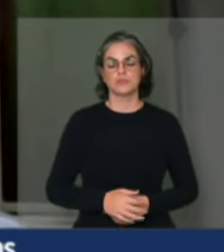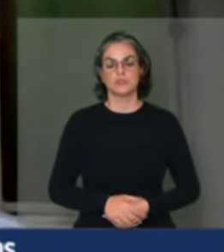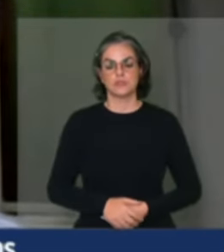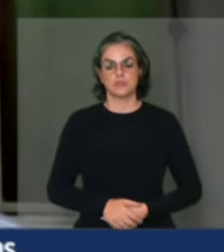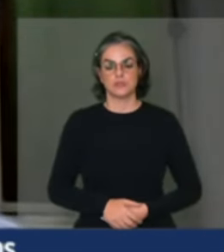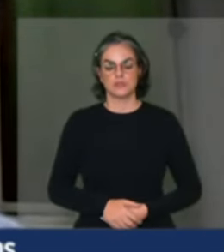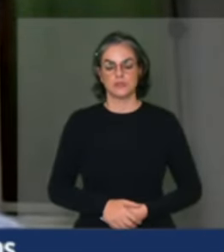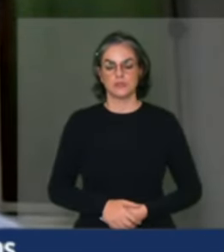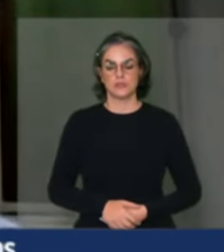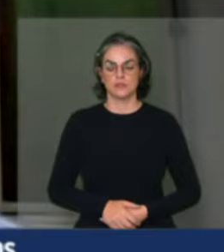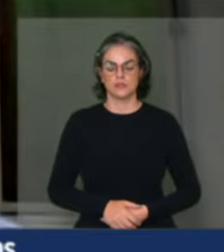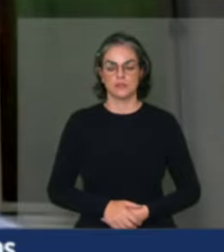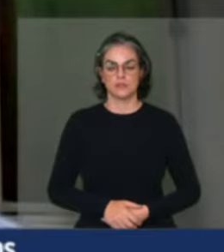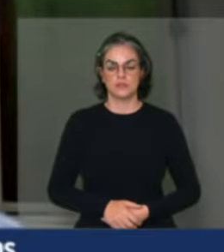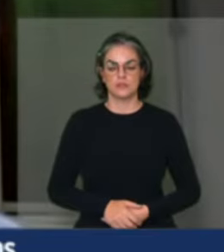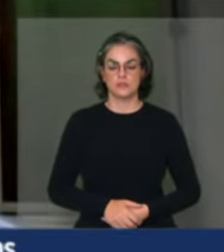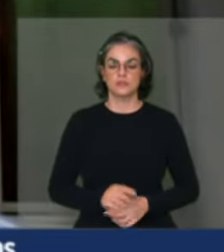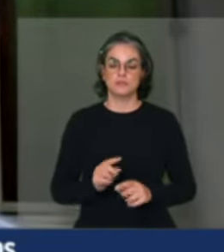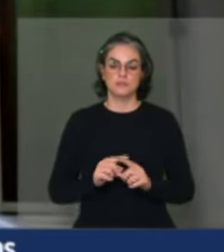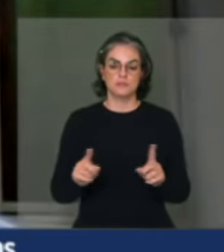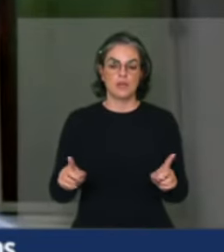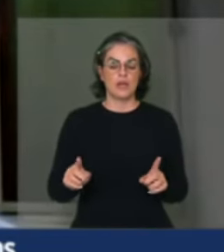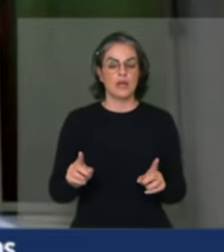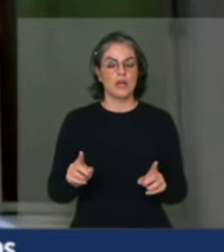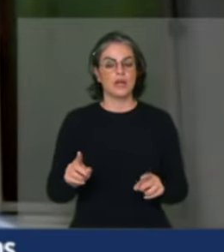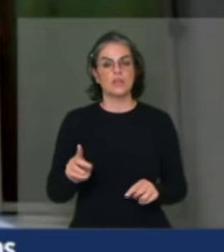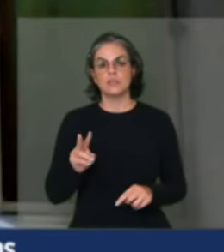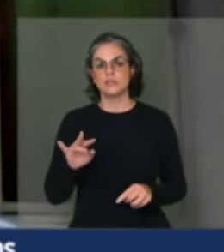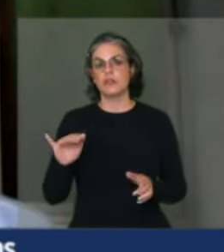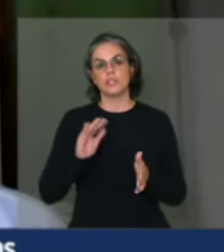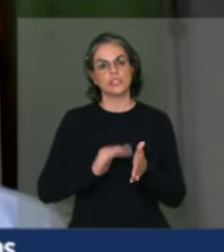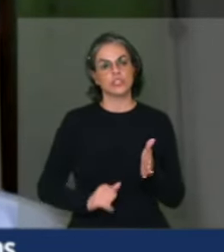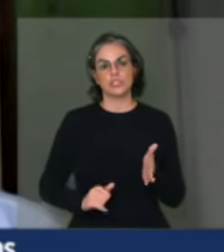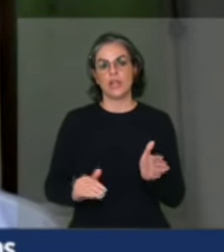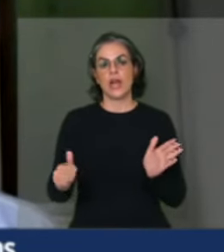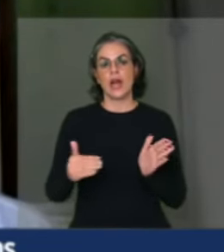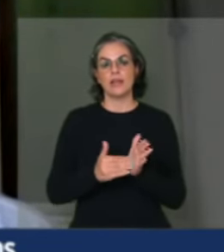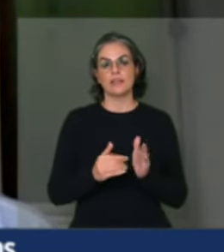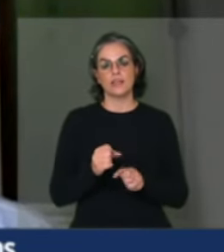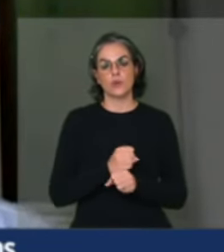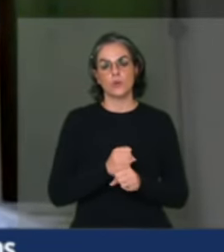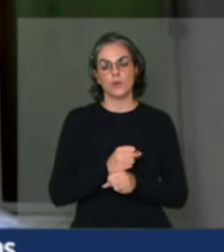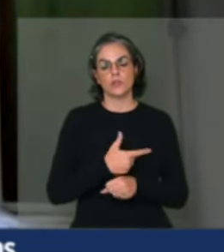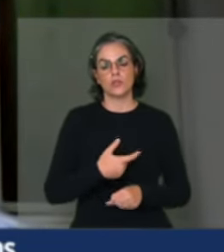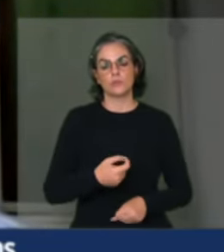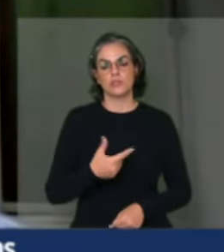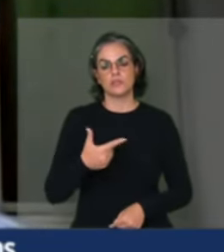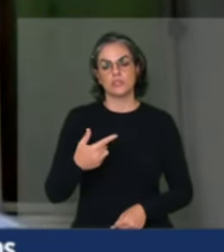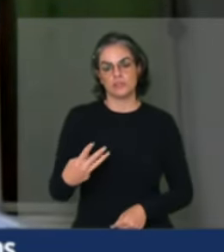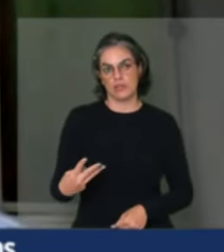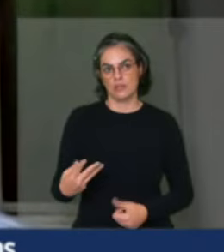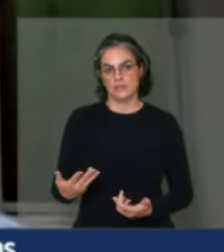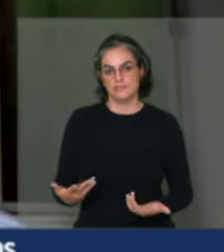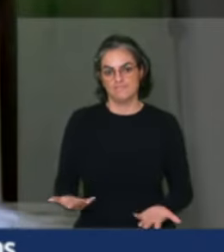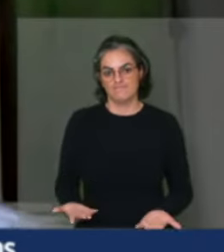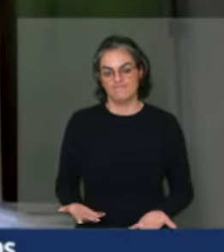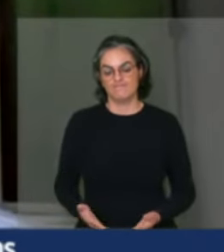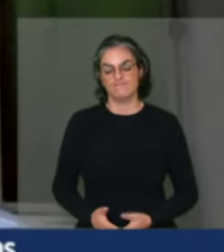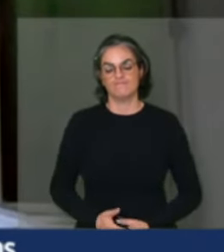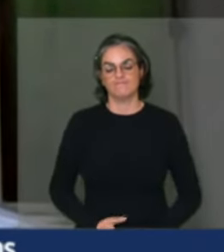definido que está sendo retirado até 2023. então, conclamamos aqui a